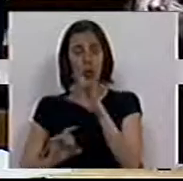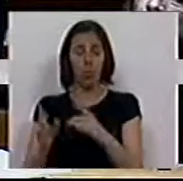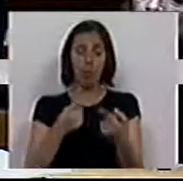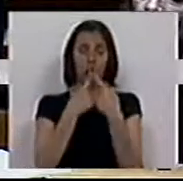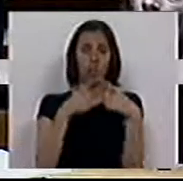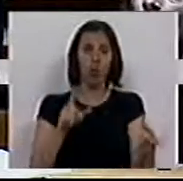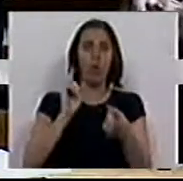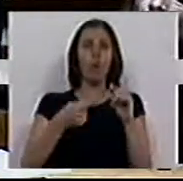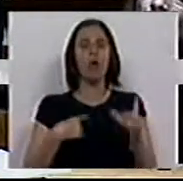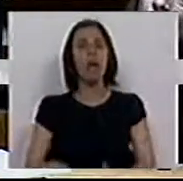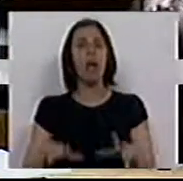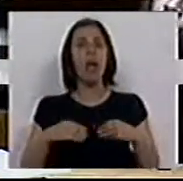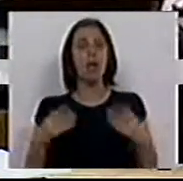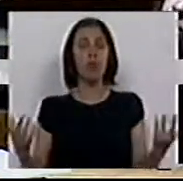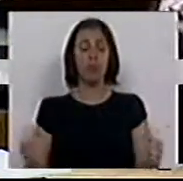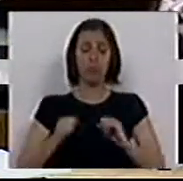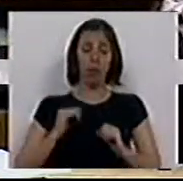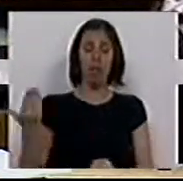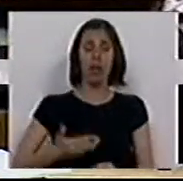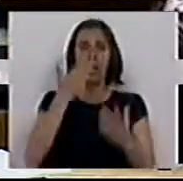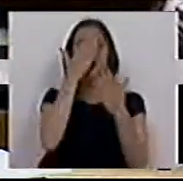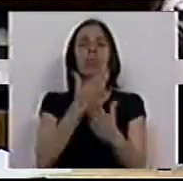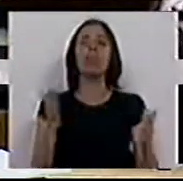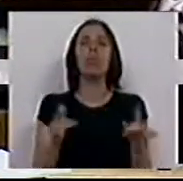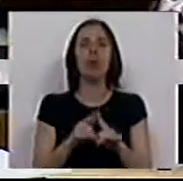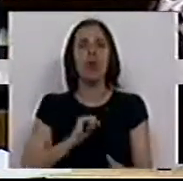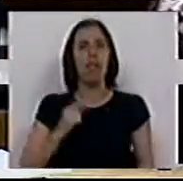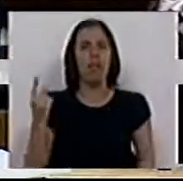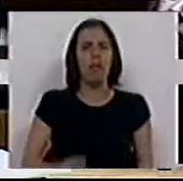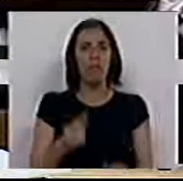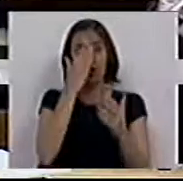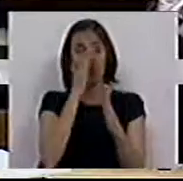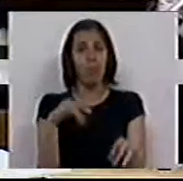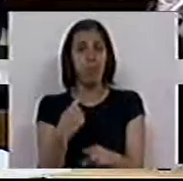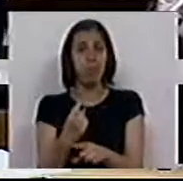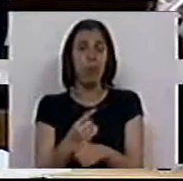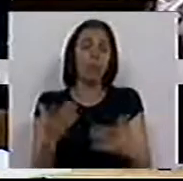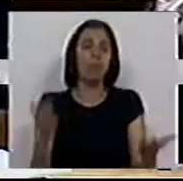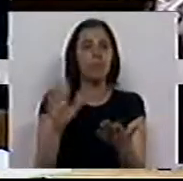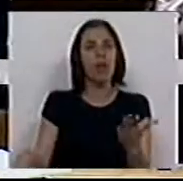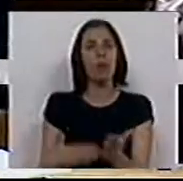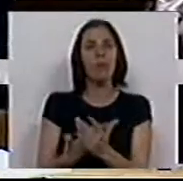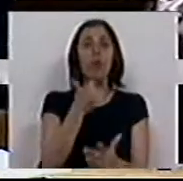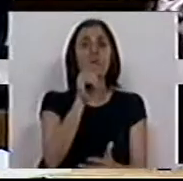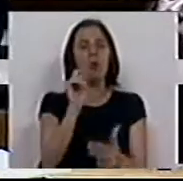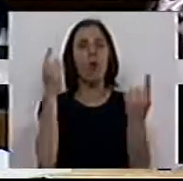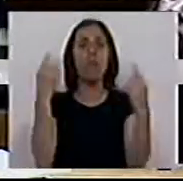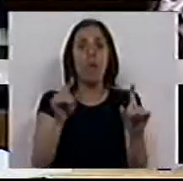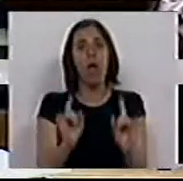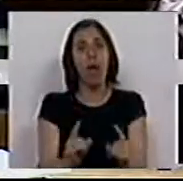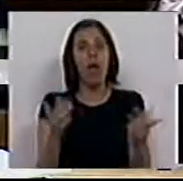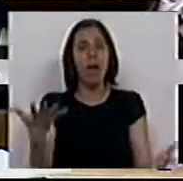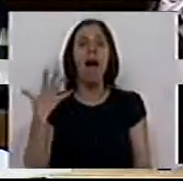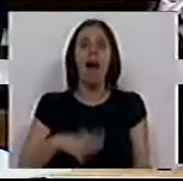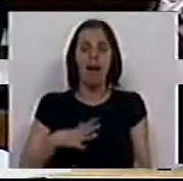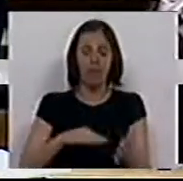contradição com aquilo que nós assumimos ser os nossos direitos democráticos e os nossos deveres democráticos também. E, portanto, a proposta do Bloco de Esquerda só pode ser esta.